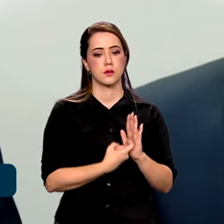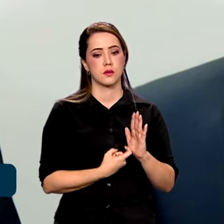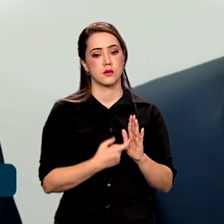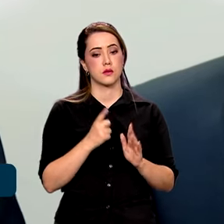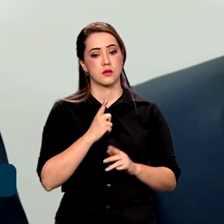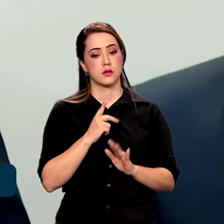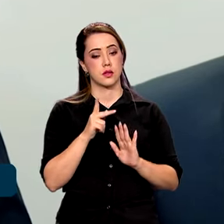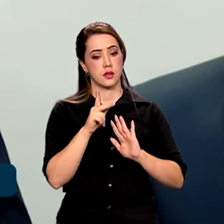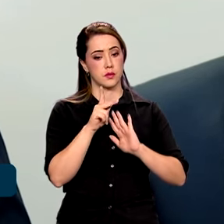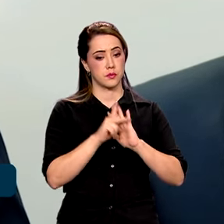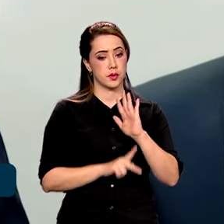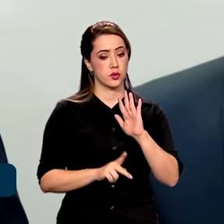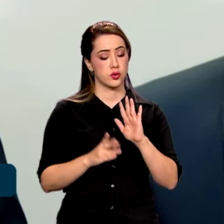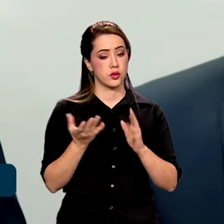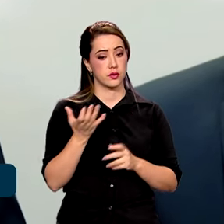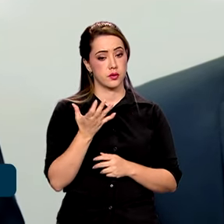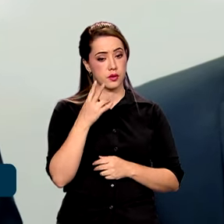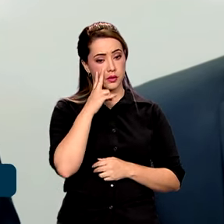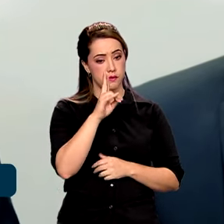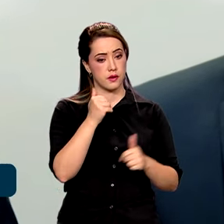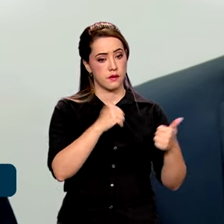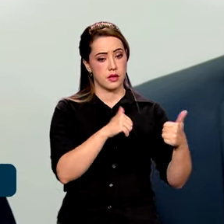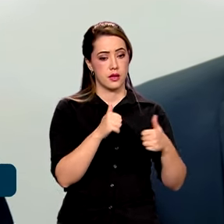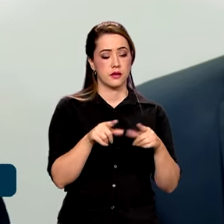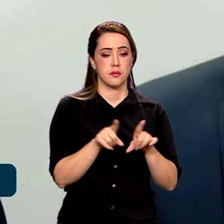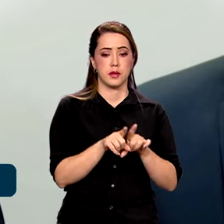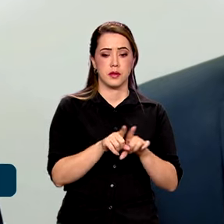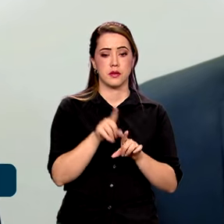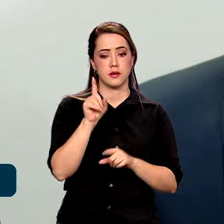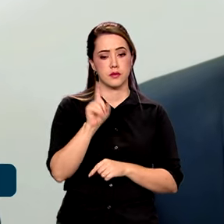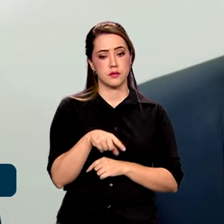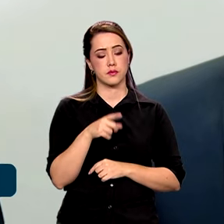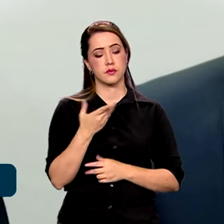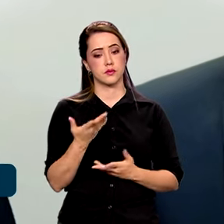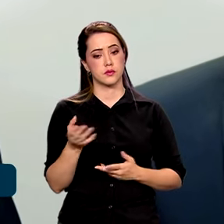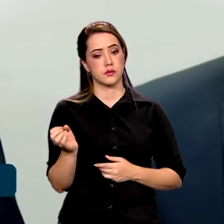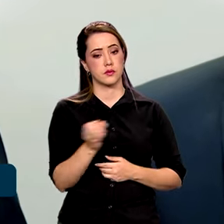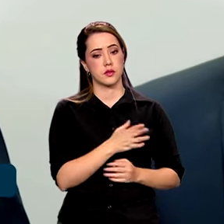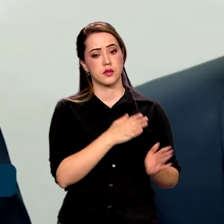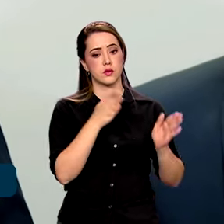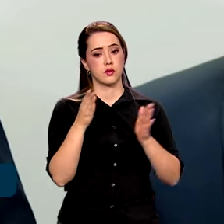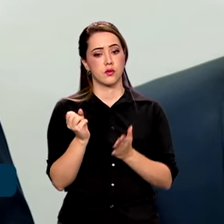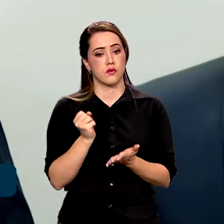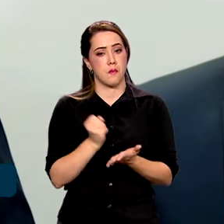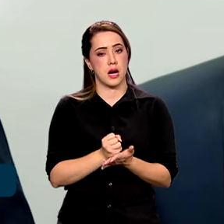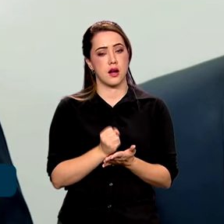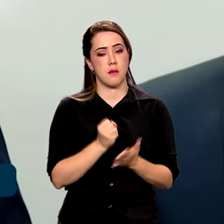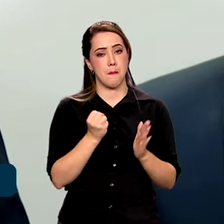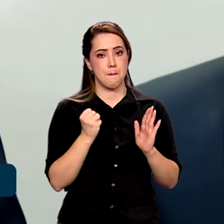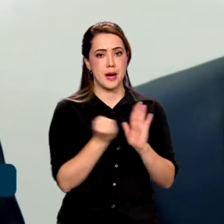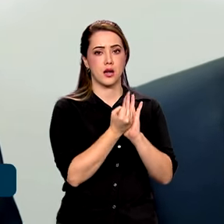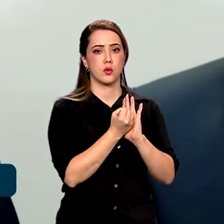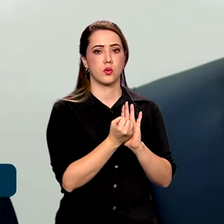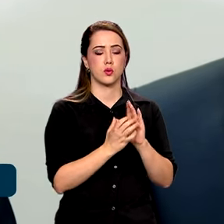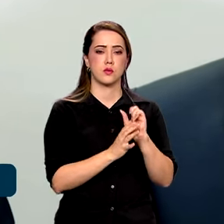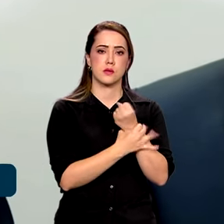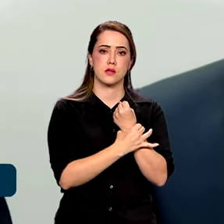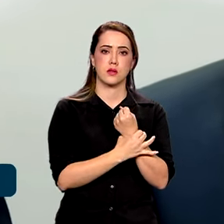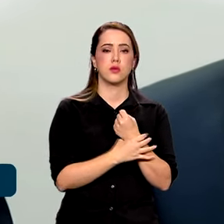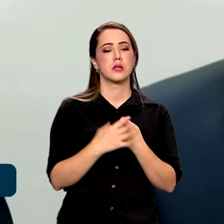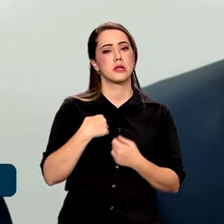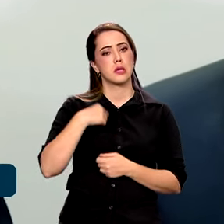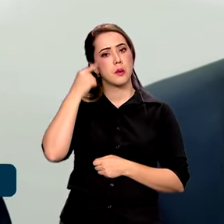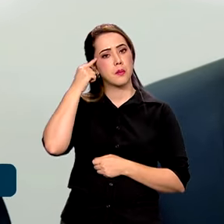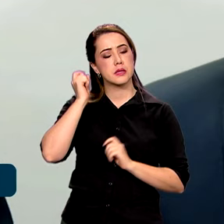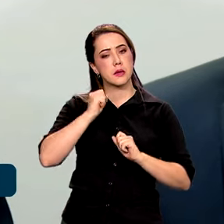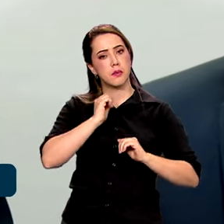tem um projeto que eu gostaria de ver apreciado também, que é o novo marco dos seguros. Eu peço que é uma coisa que pode alavancar